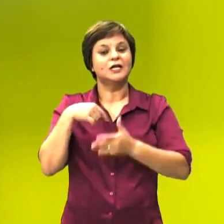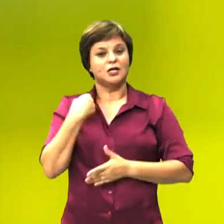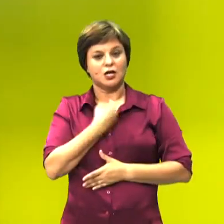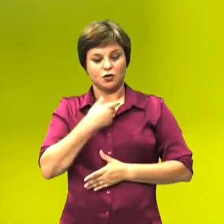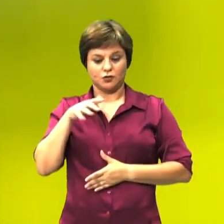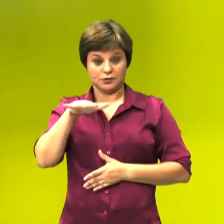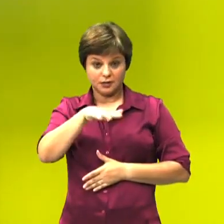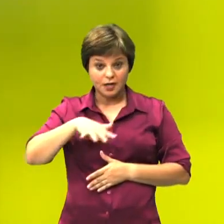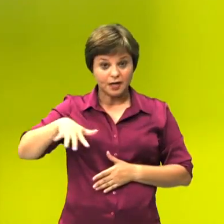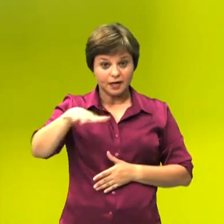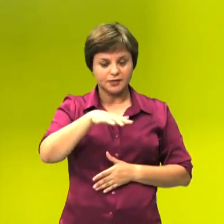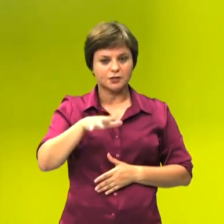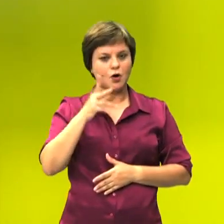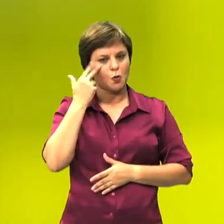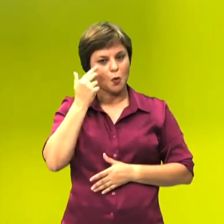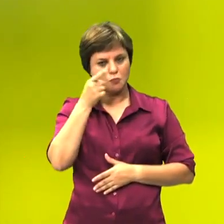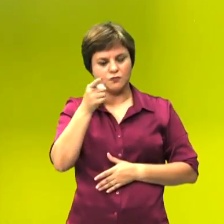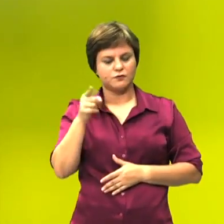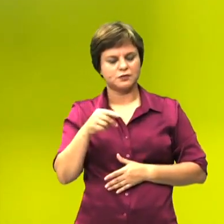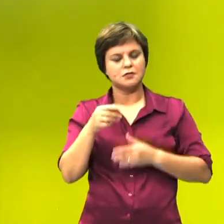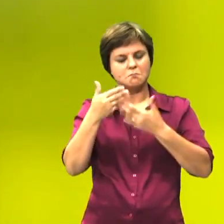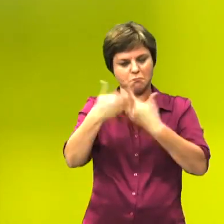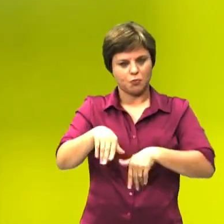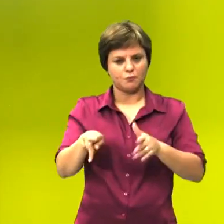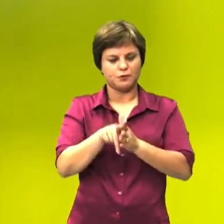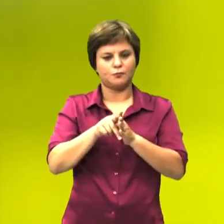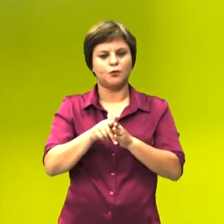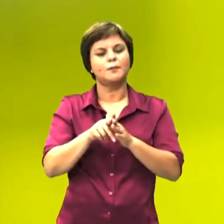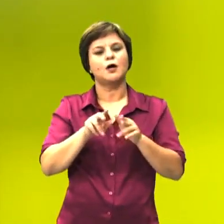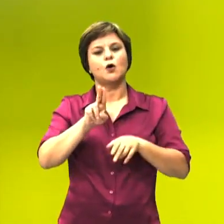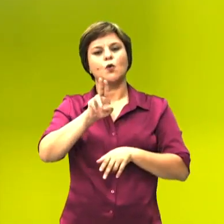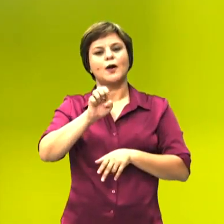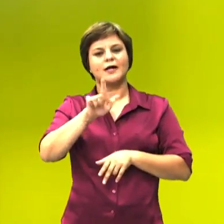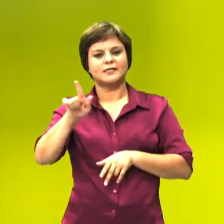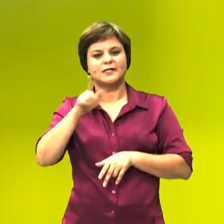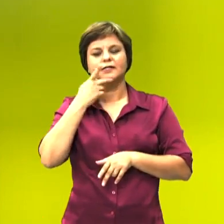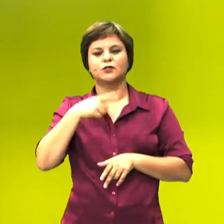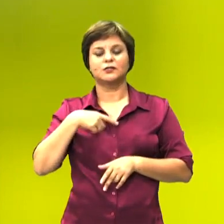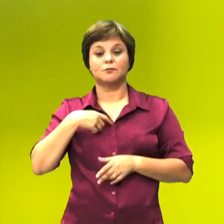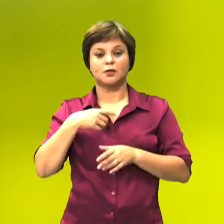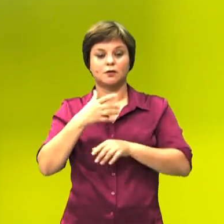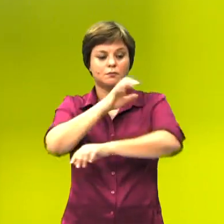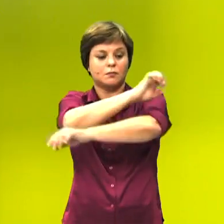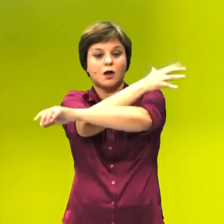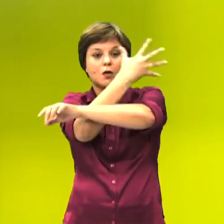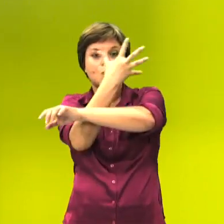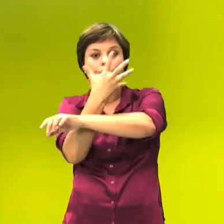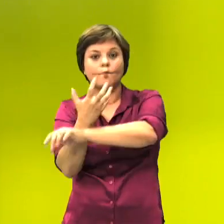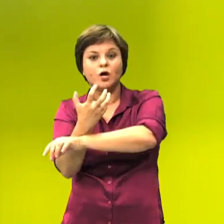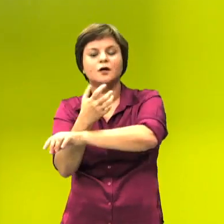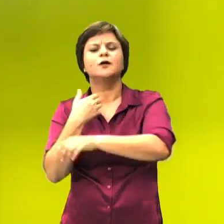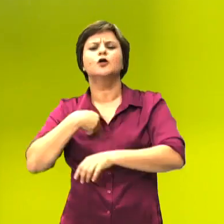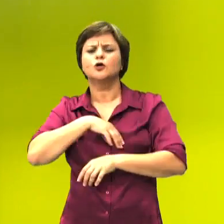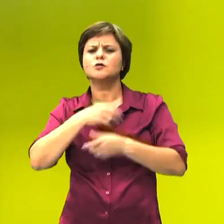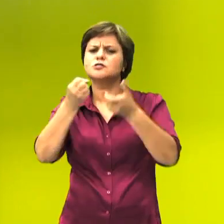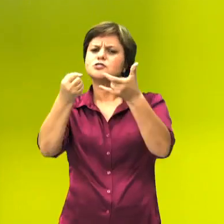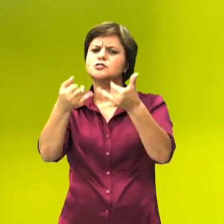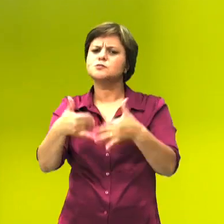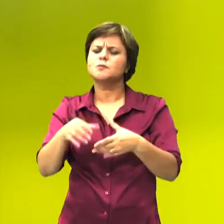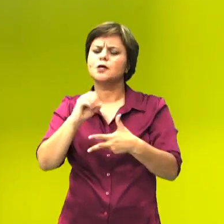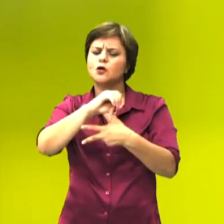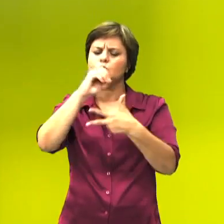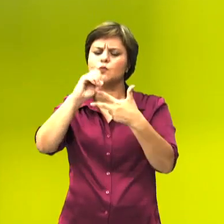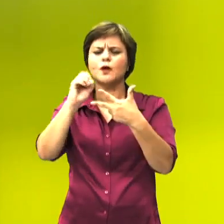região, muito comum, inclusive para a sua prova da UEG, nós temos o cerrado. Só que quando a gente fala de Enem, a gente tem que ser mais